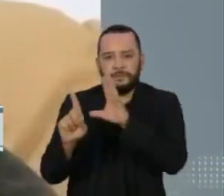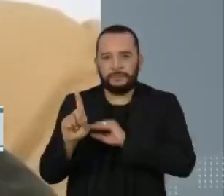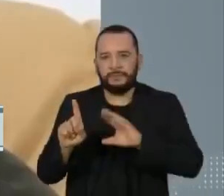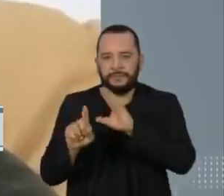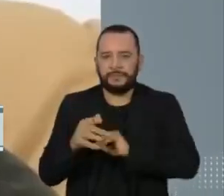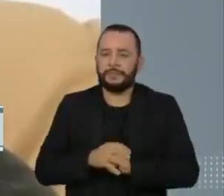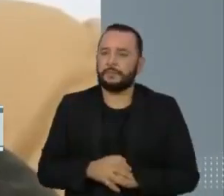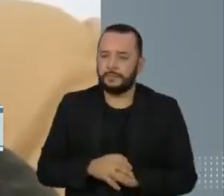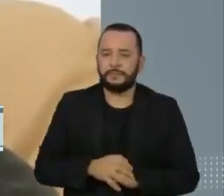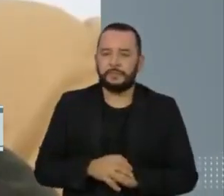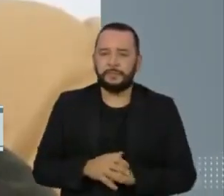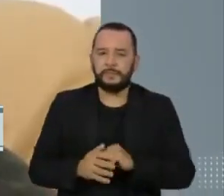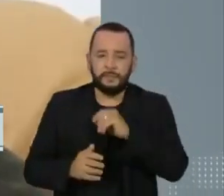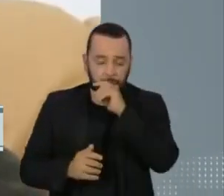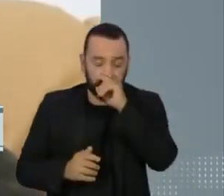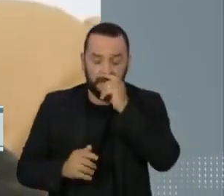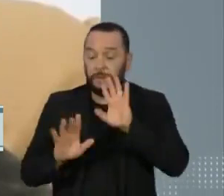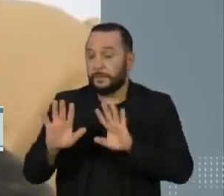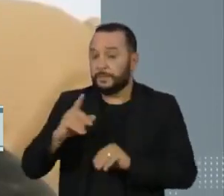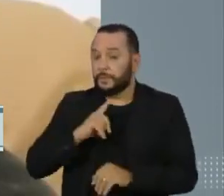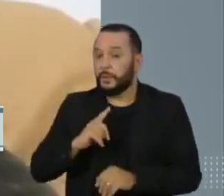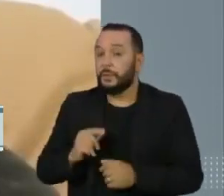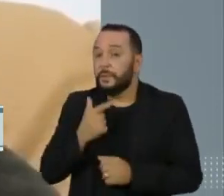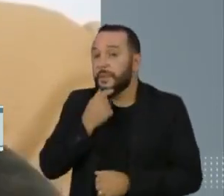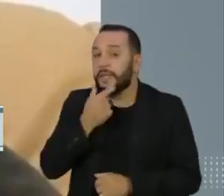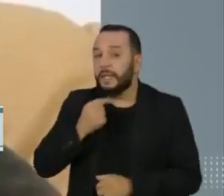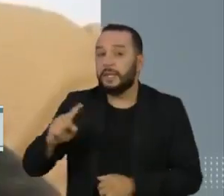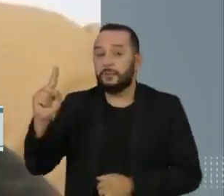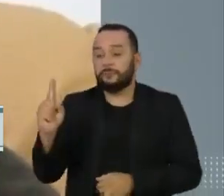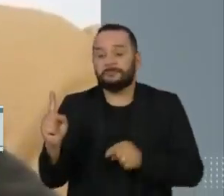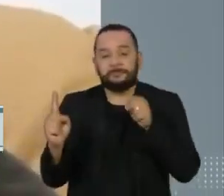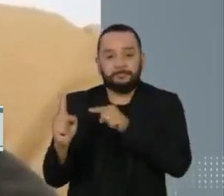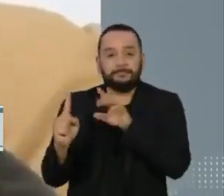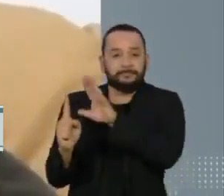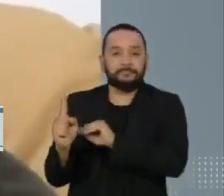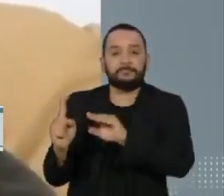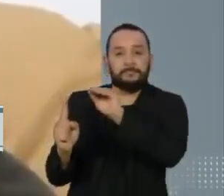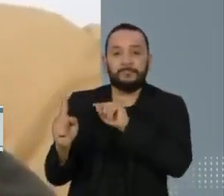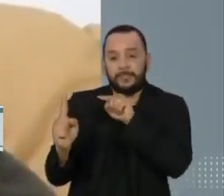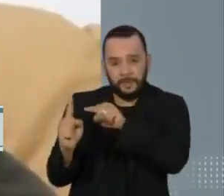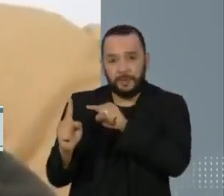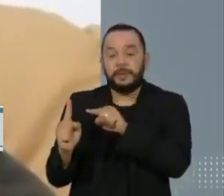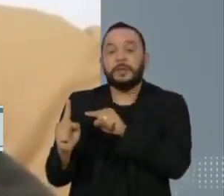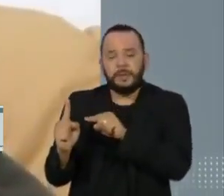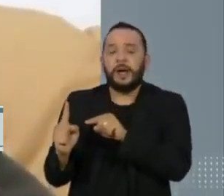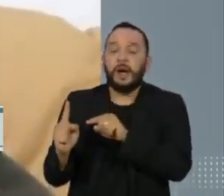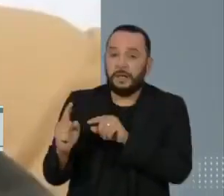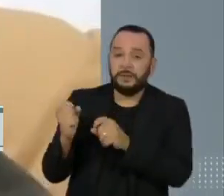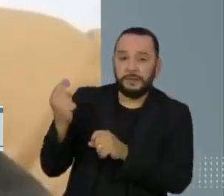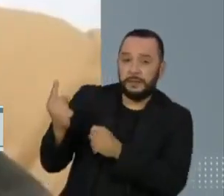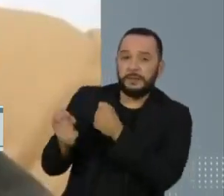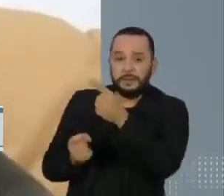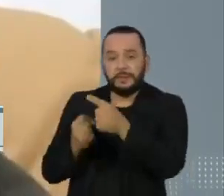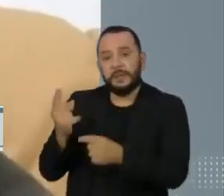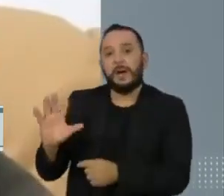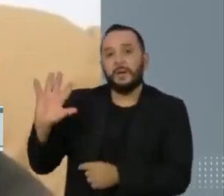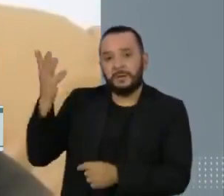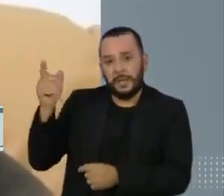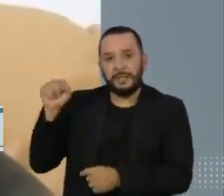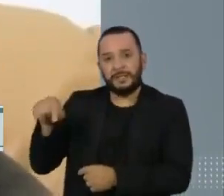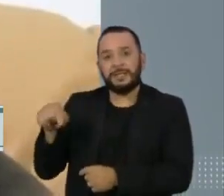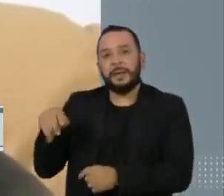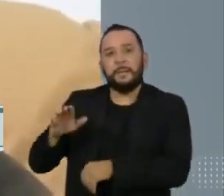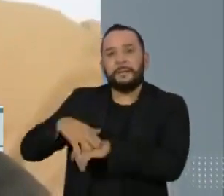a gente percebe também, os estudos apontam, que a recorrência é muito menor e a situação é de maior